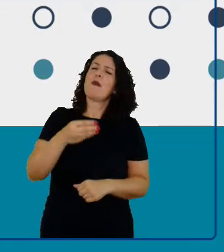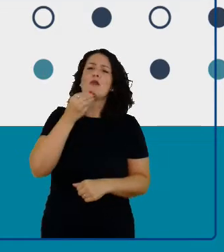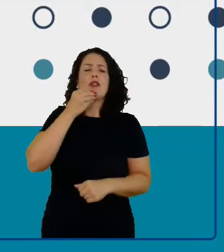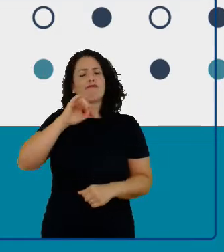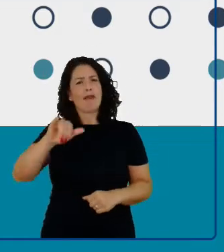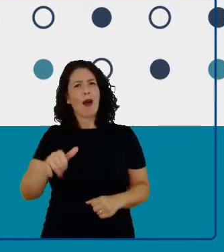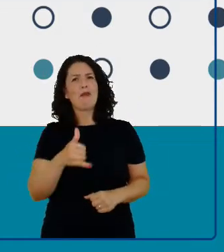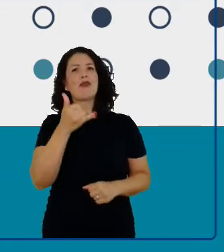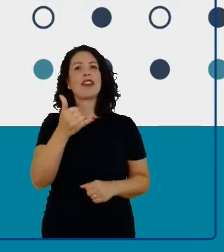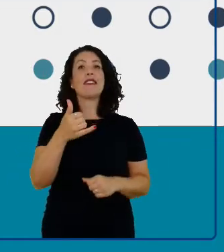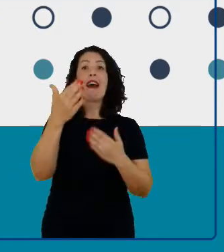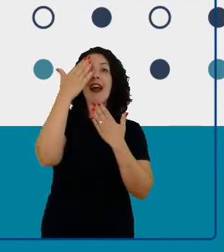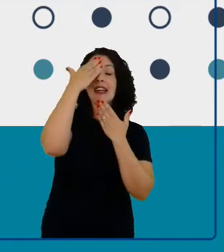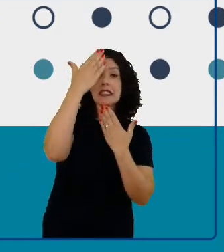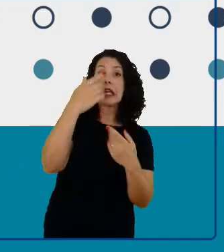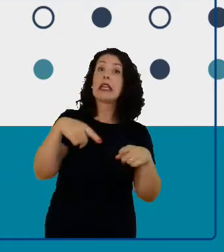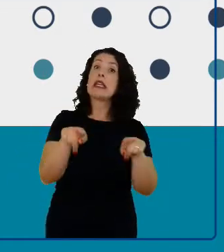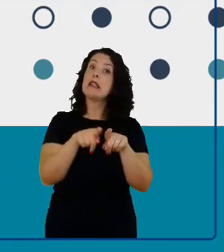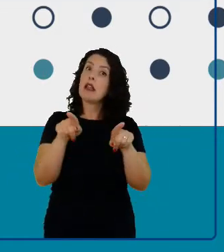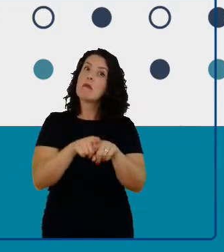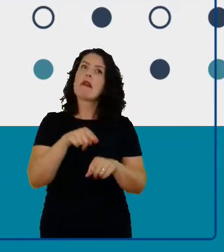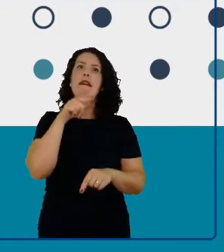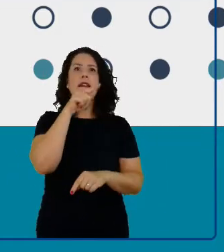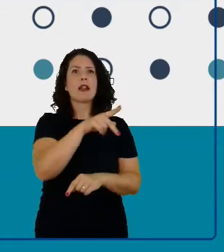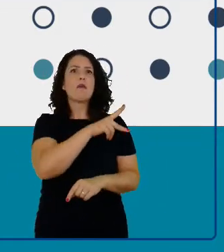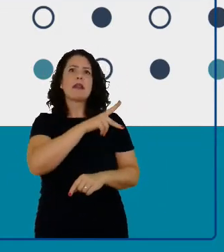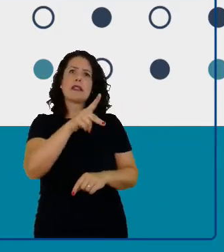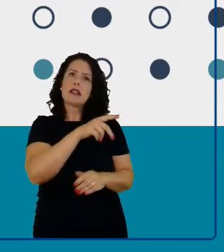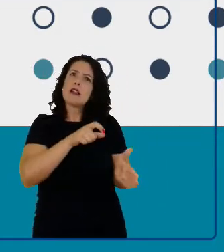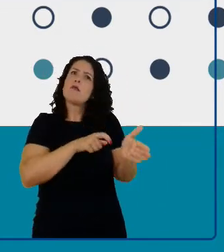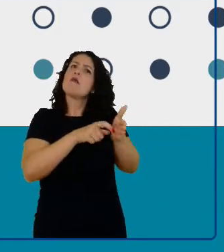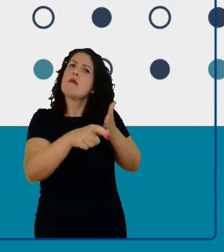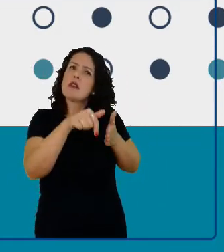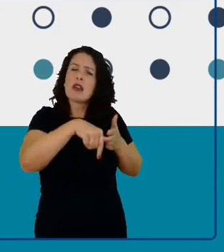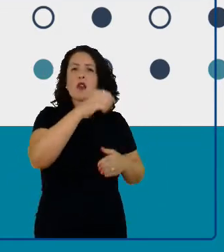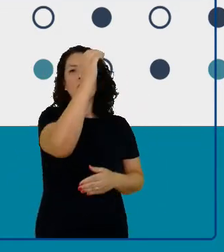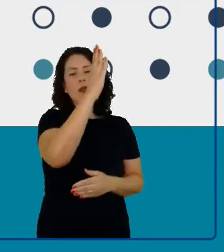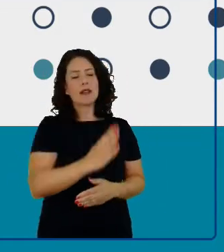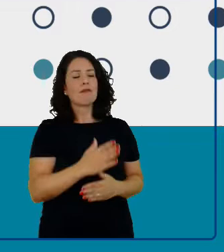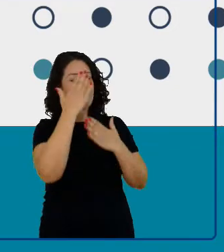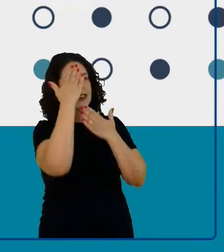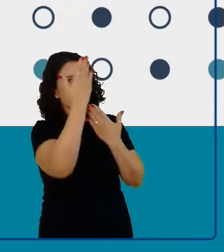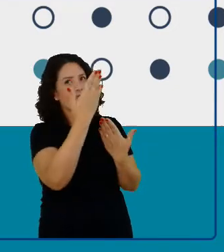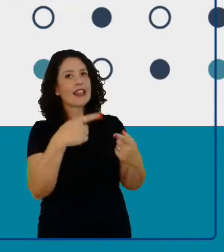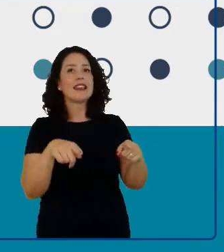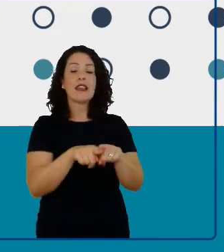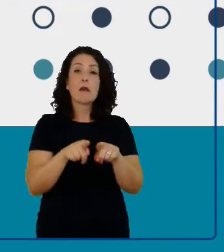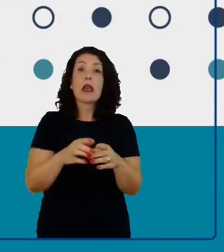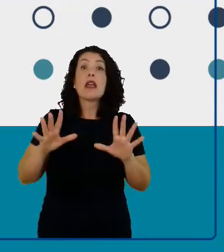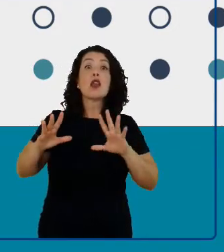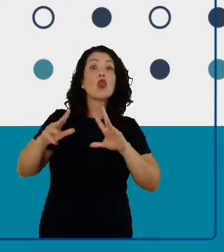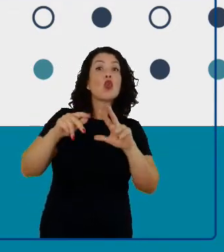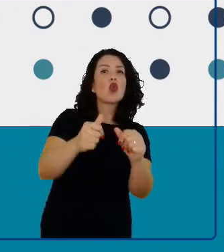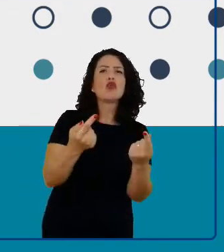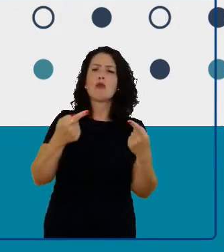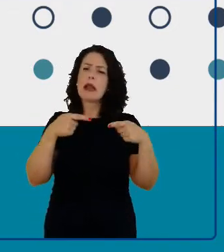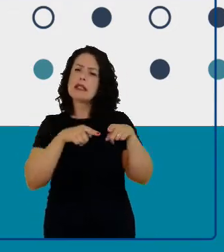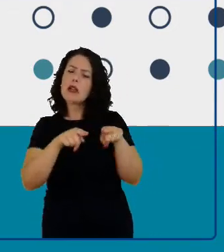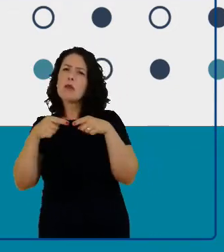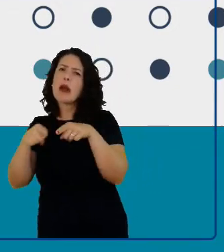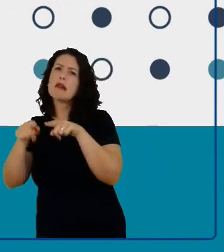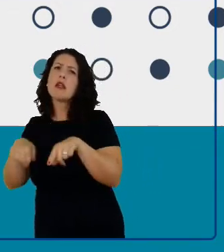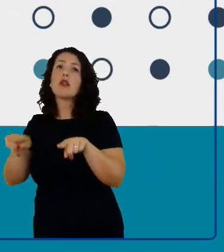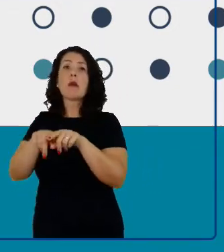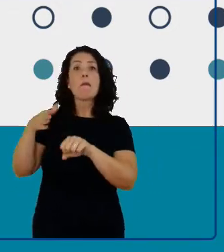ao Andrew, em nome do Andrew e da Alessandra, agradecer aos parceiros e os participantes que estão nessa